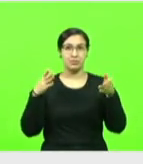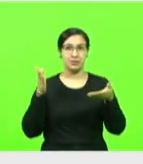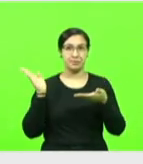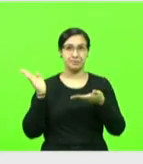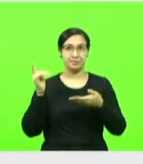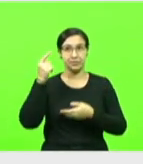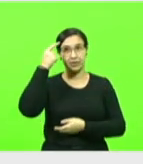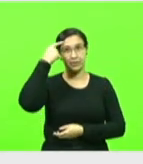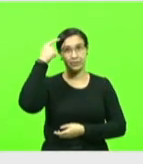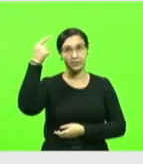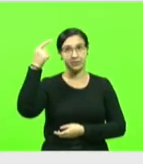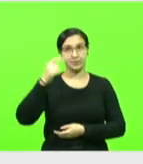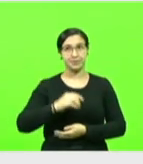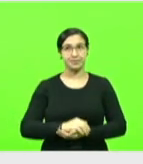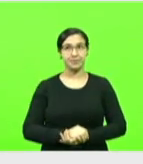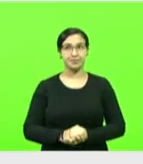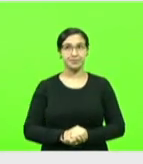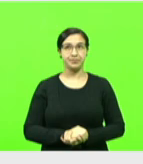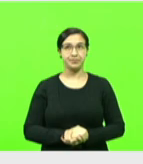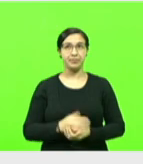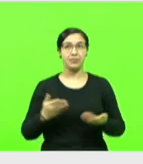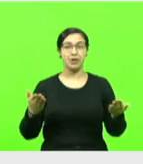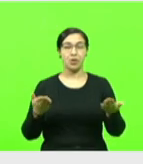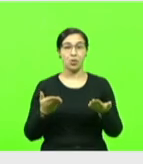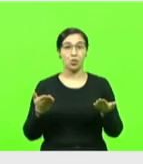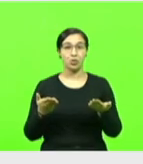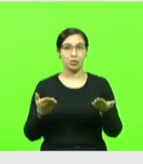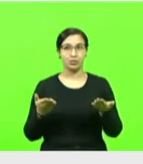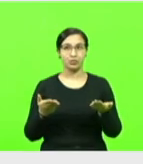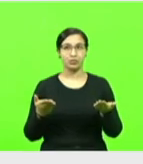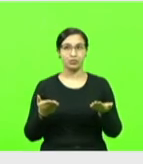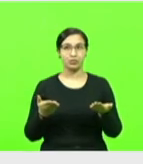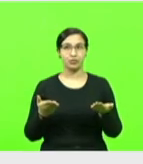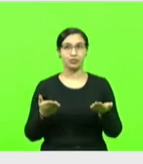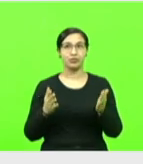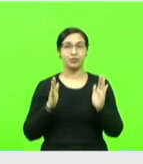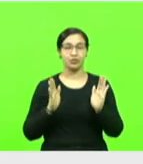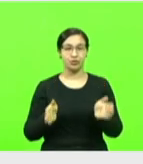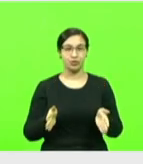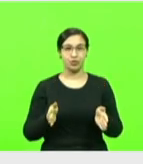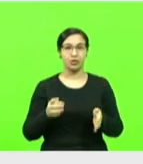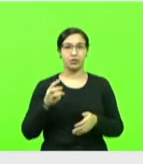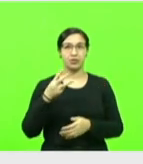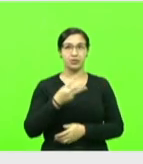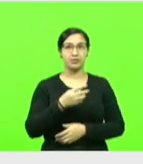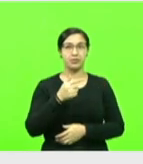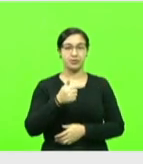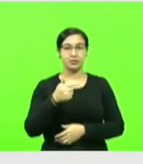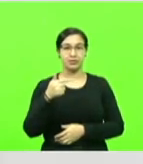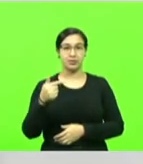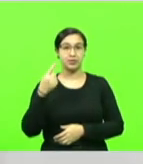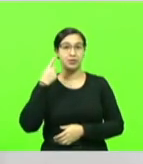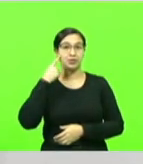Lembrando, né? Hoje, são 377 dias,